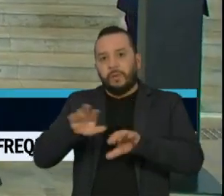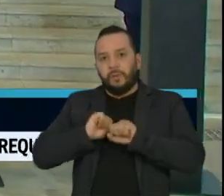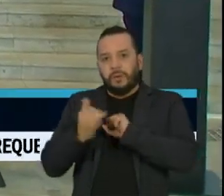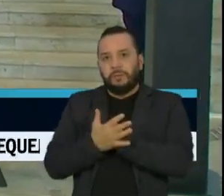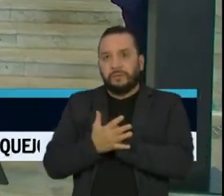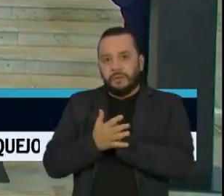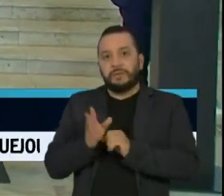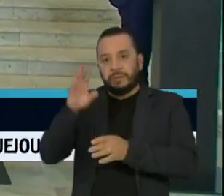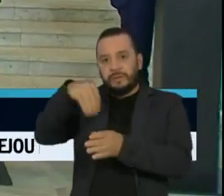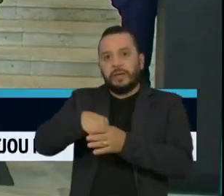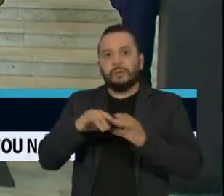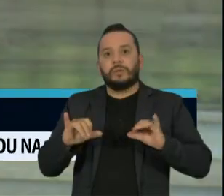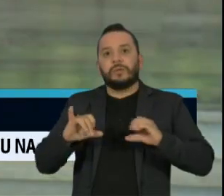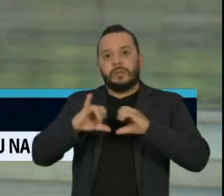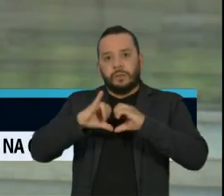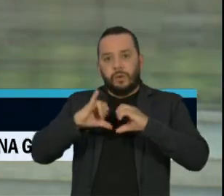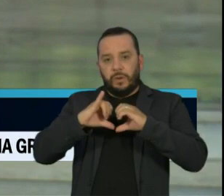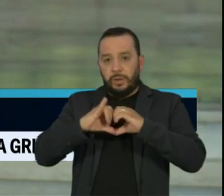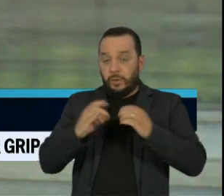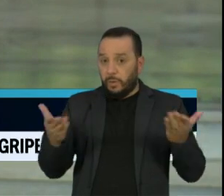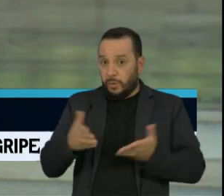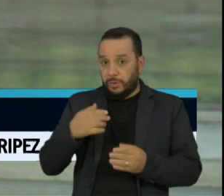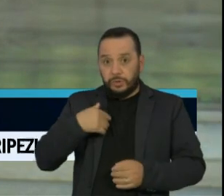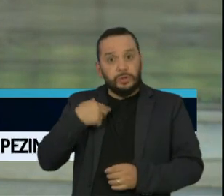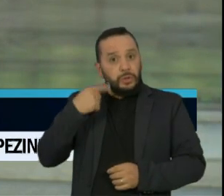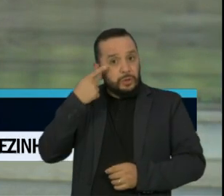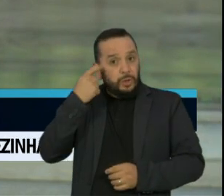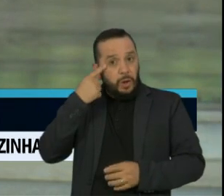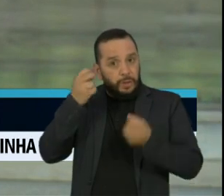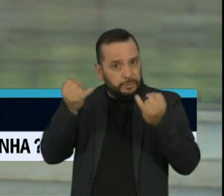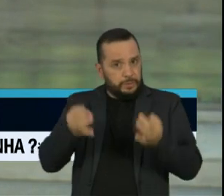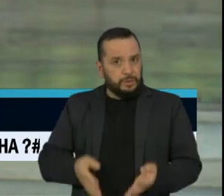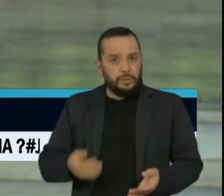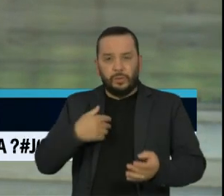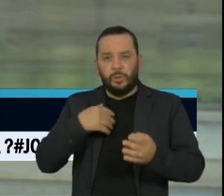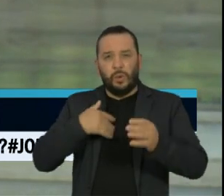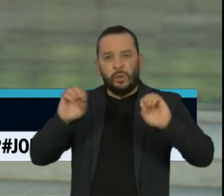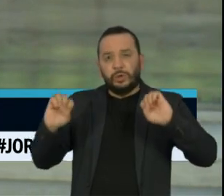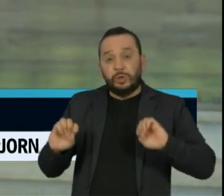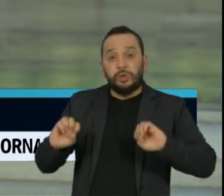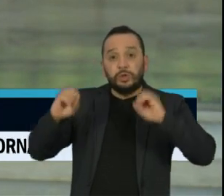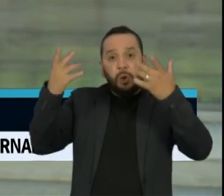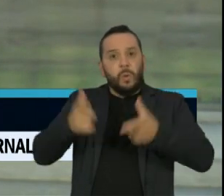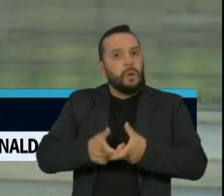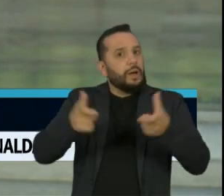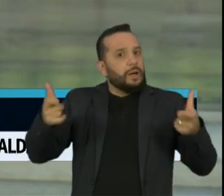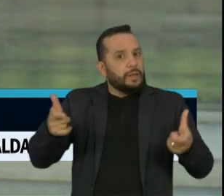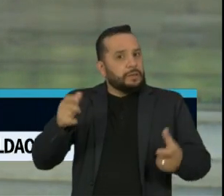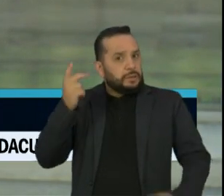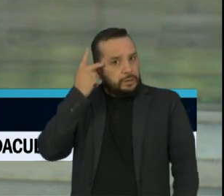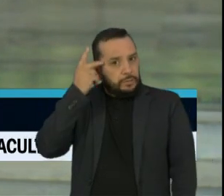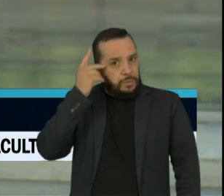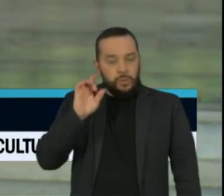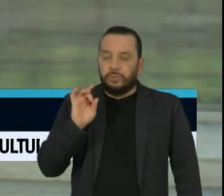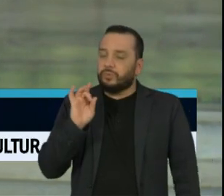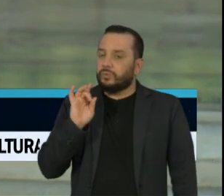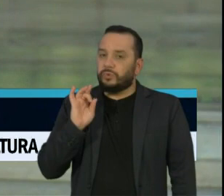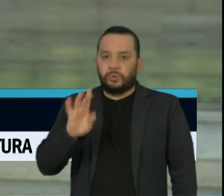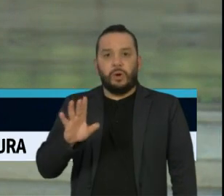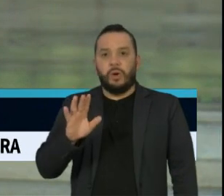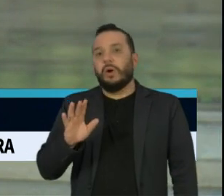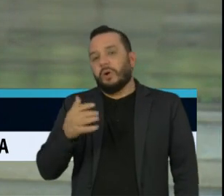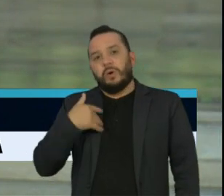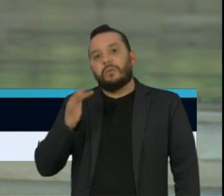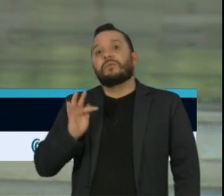Hoje, o governador João Doria disse que mega-eventos só devem ser realizados em São Paulo com o desenvolvimento